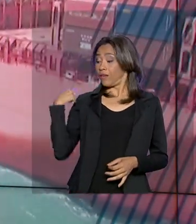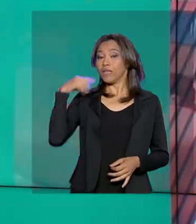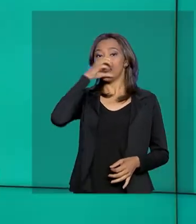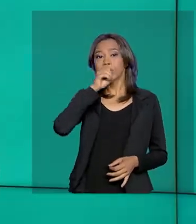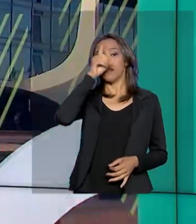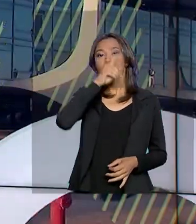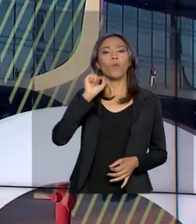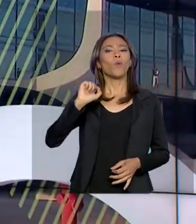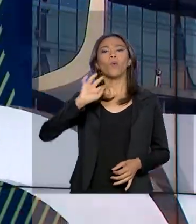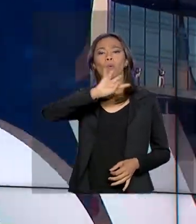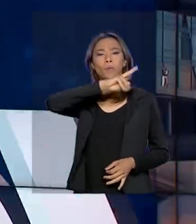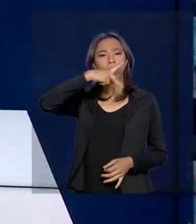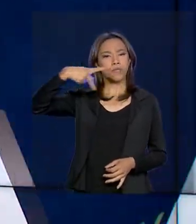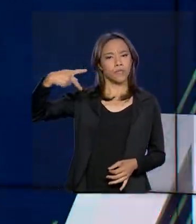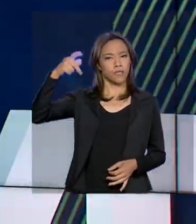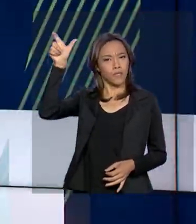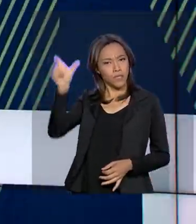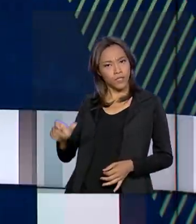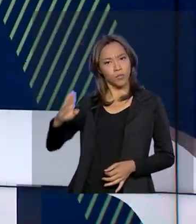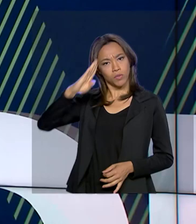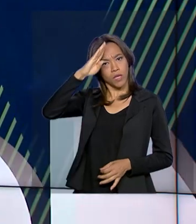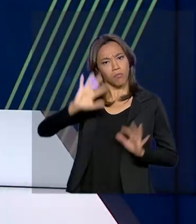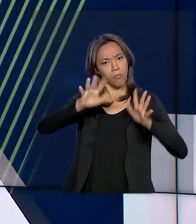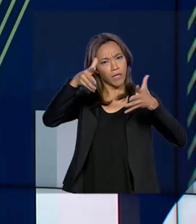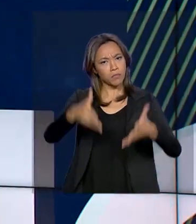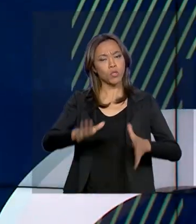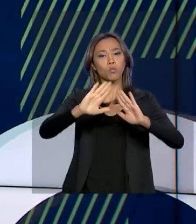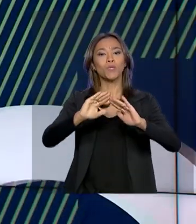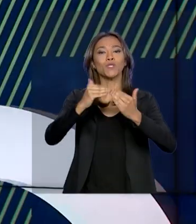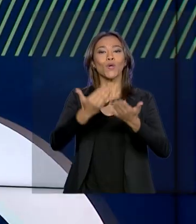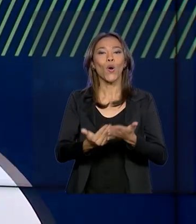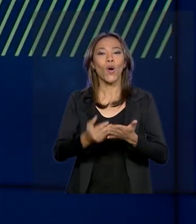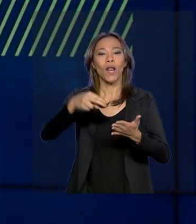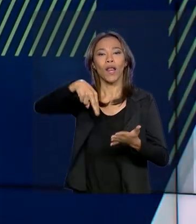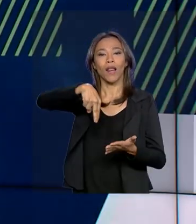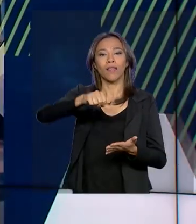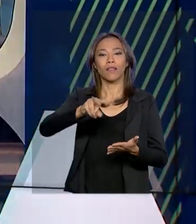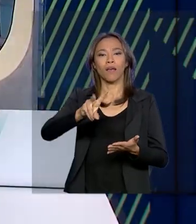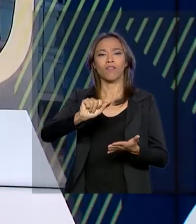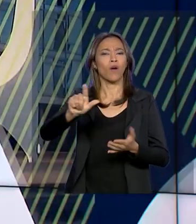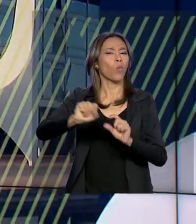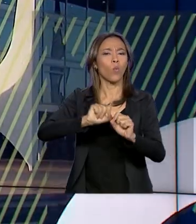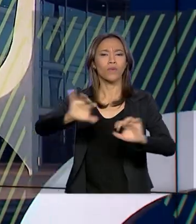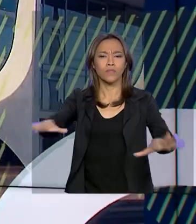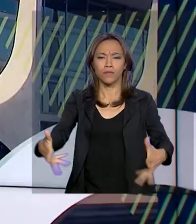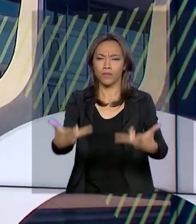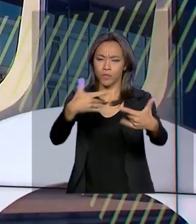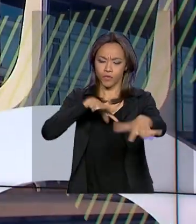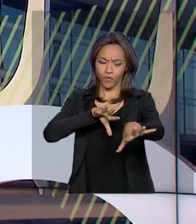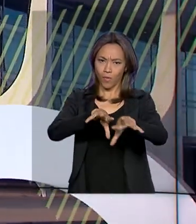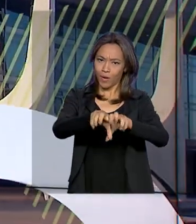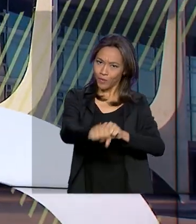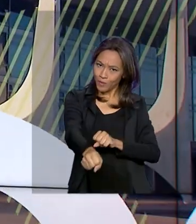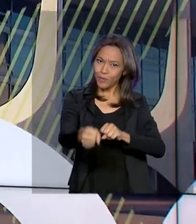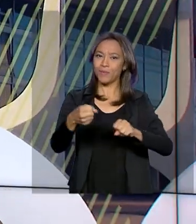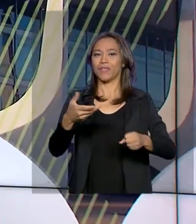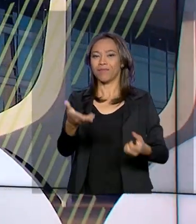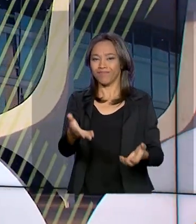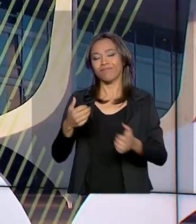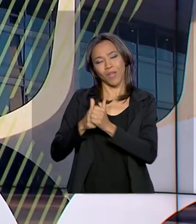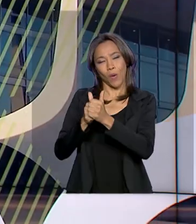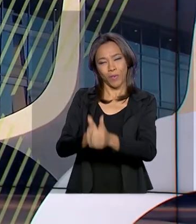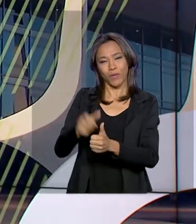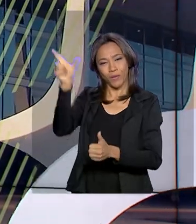presidente Jair Bolsonaro participou na Escola Naval do Rio de Janeiro da cerimônia de formatura dos Guardas Marinhas. Maurício de Almeida